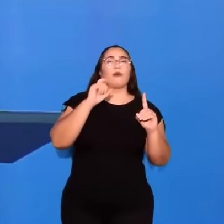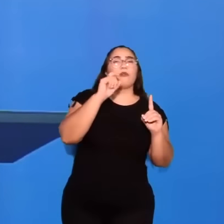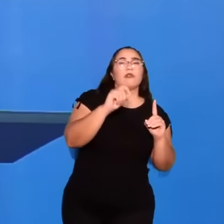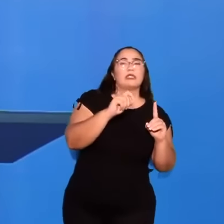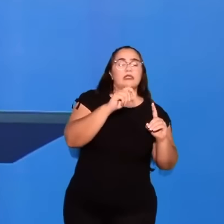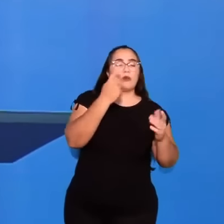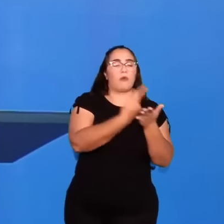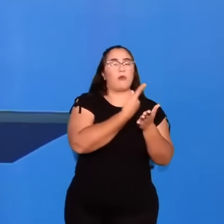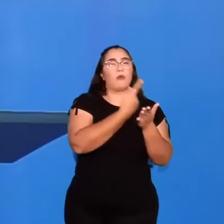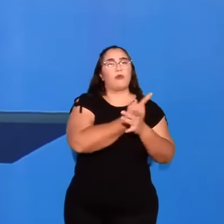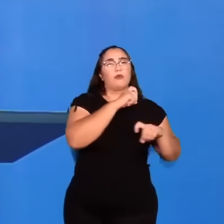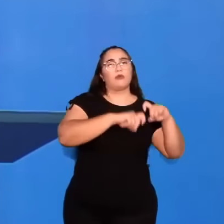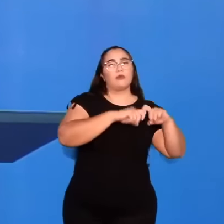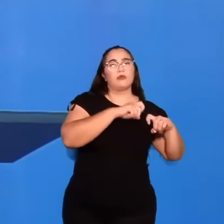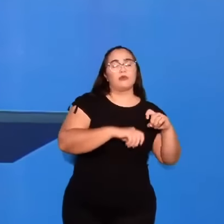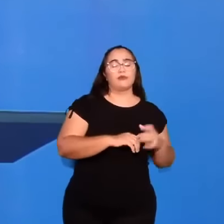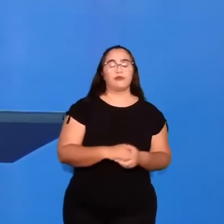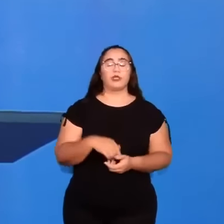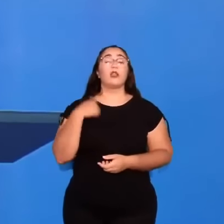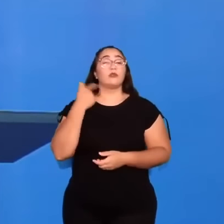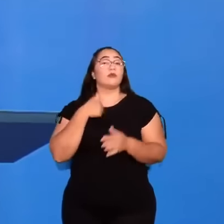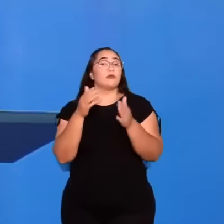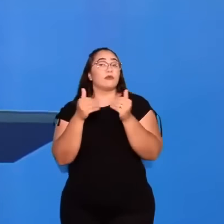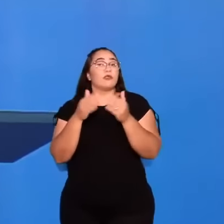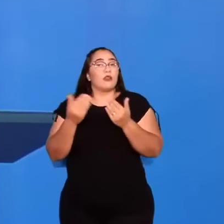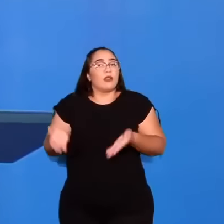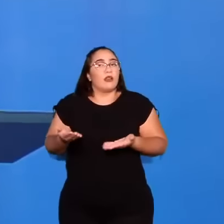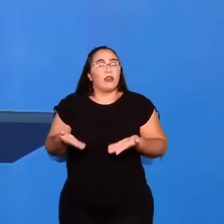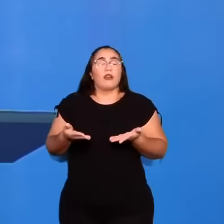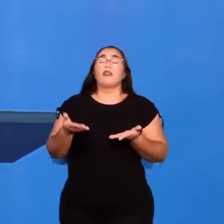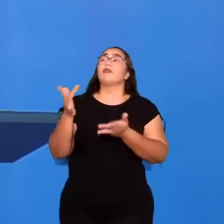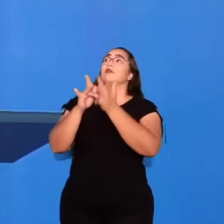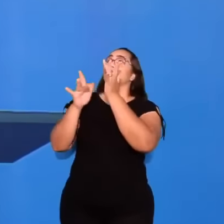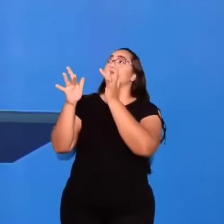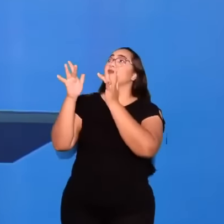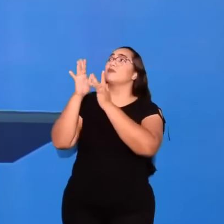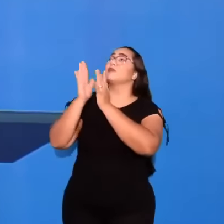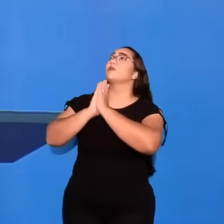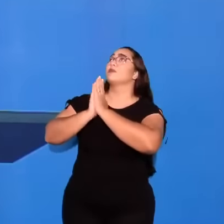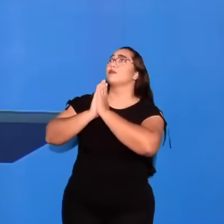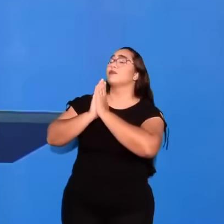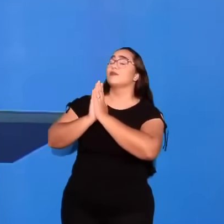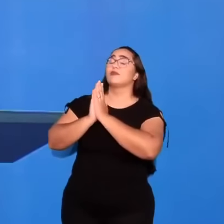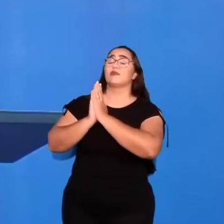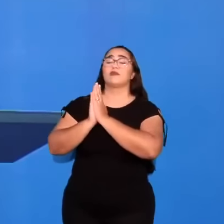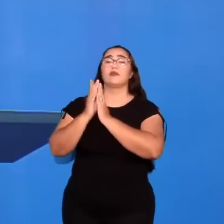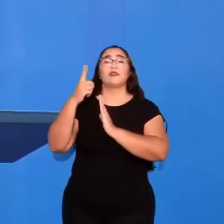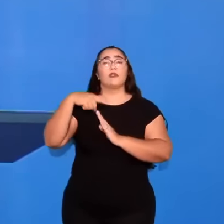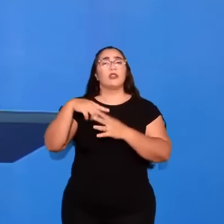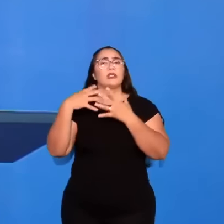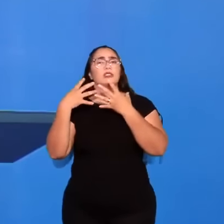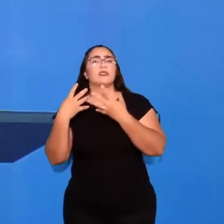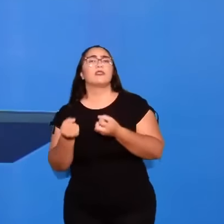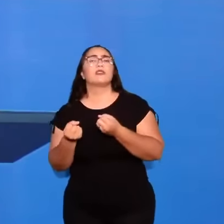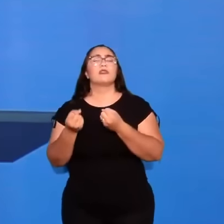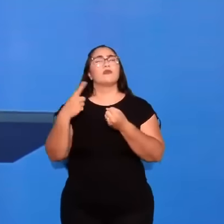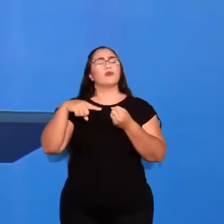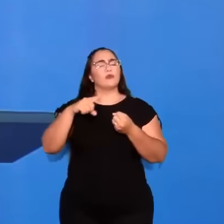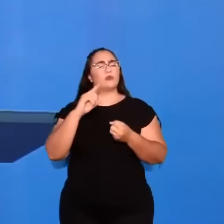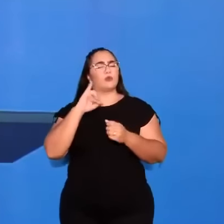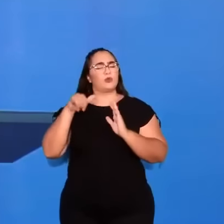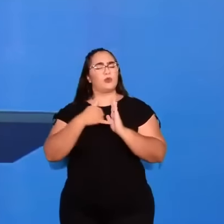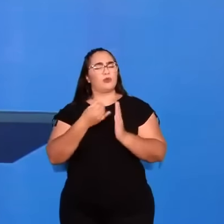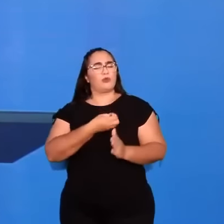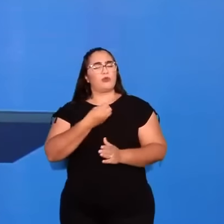Nós vos rogamos e exortamos no Senhor Jesus. Que como de nós recebeste. Quanta maneira porque deveis viver e